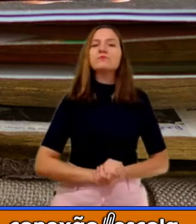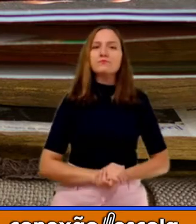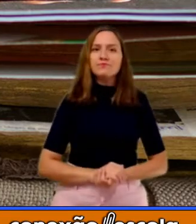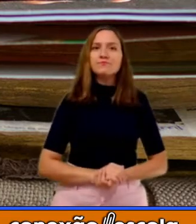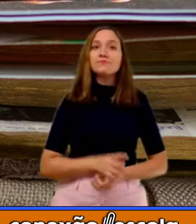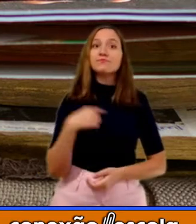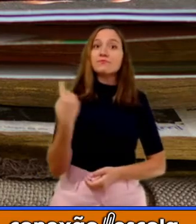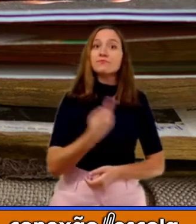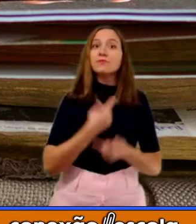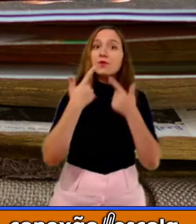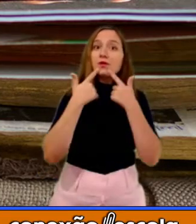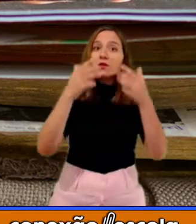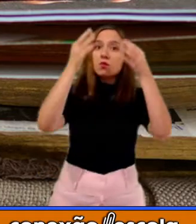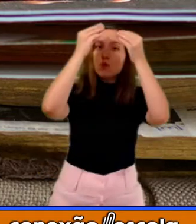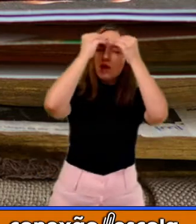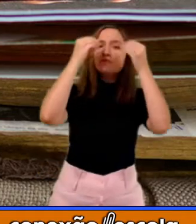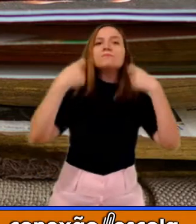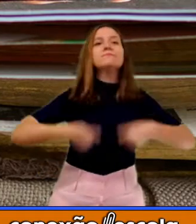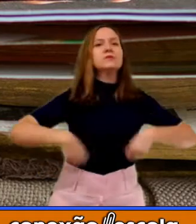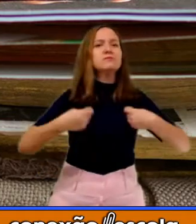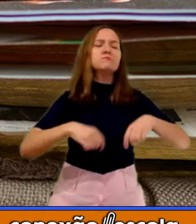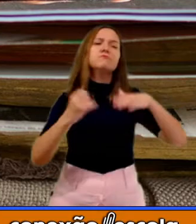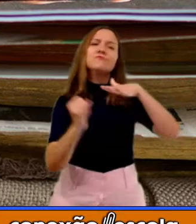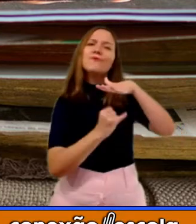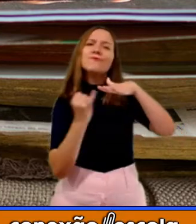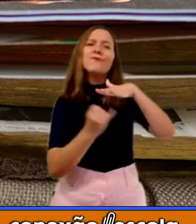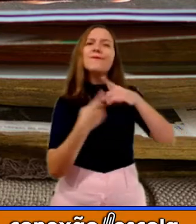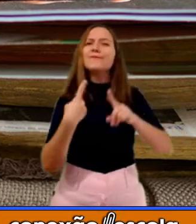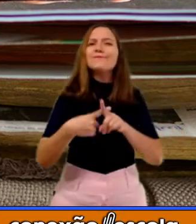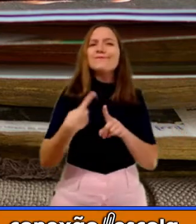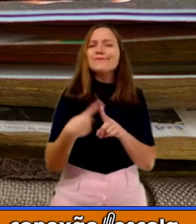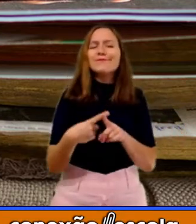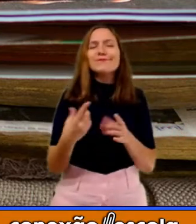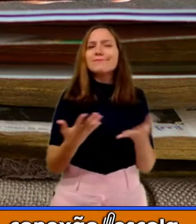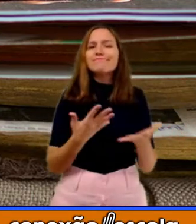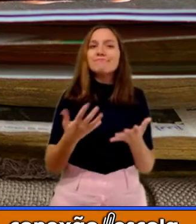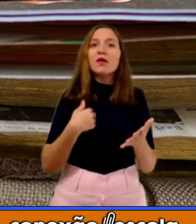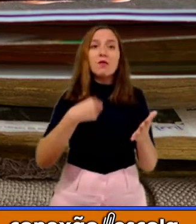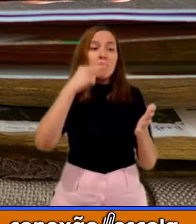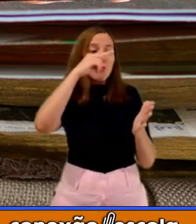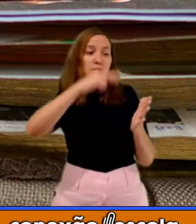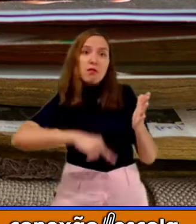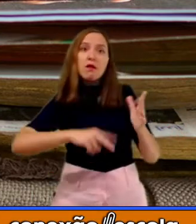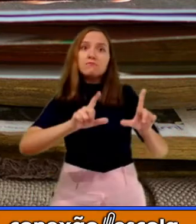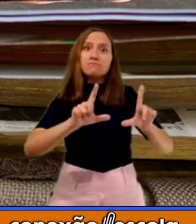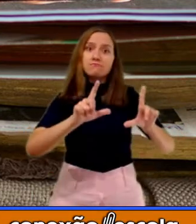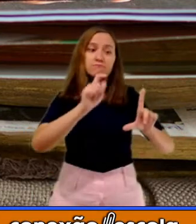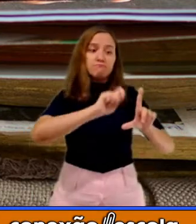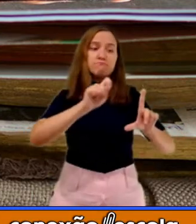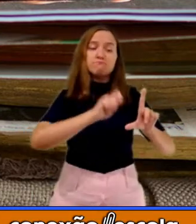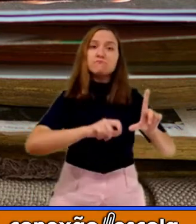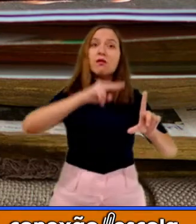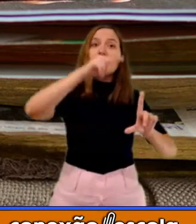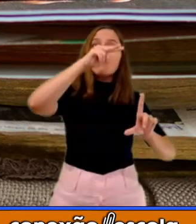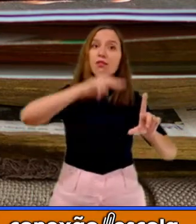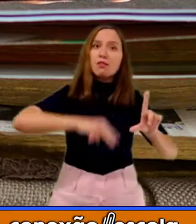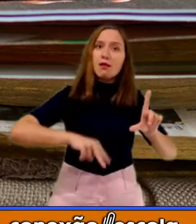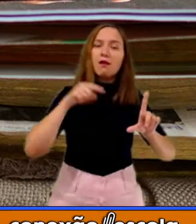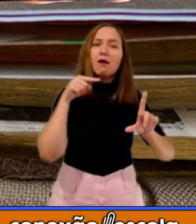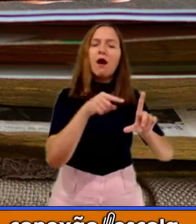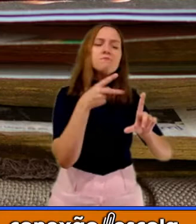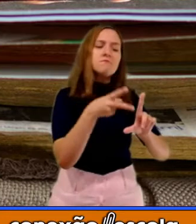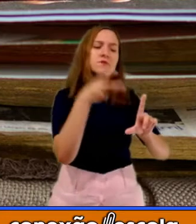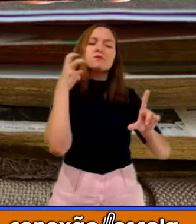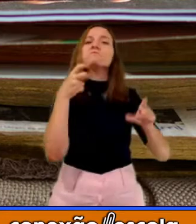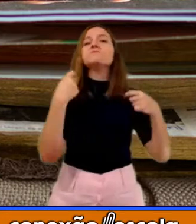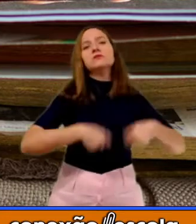A nossa linguagem, ela tem que ser informal, porque quando eu observo esse texto, esse texto, ele me mostra que